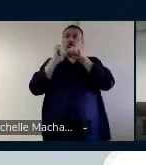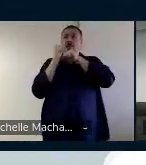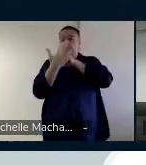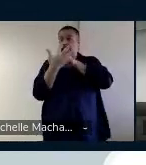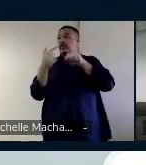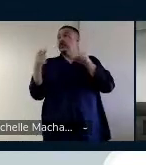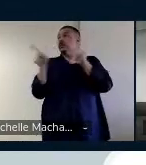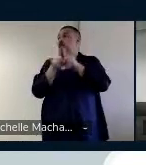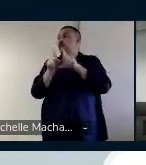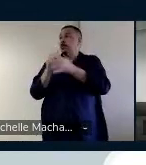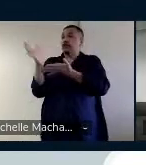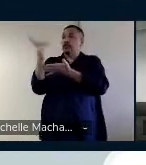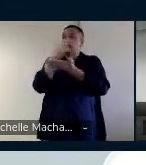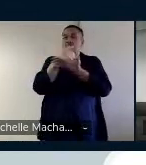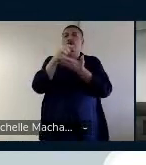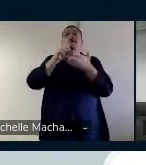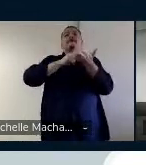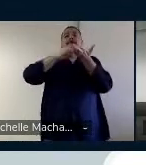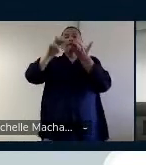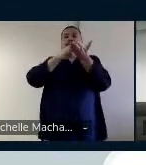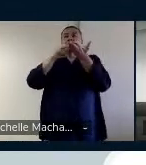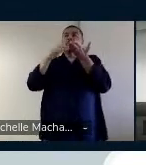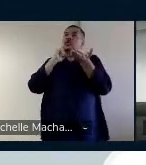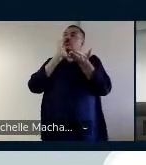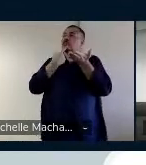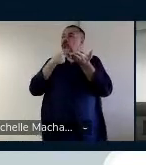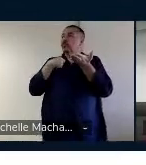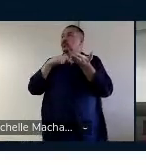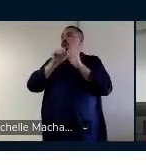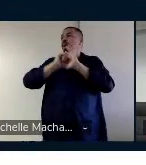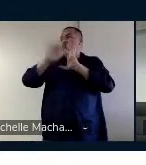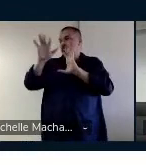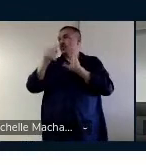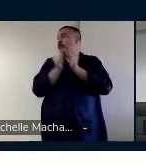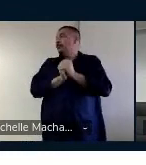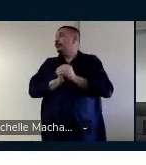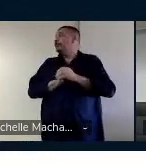dados foi a mensagem do chat que os surdos enviavam na plataforma.